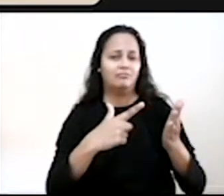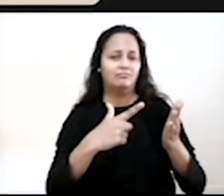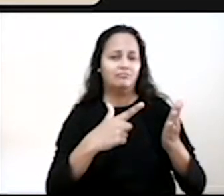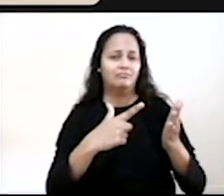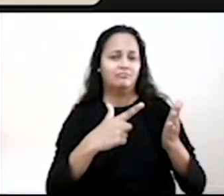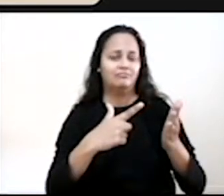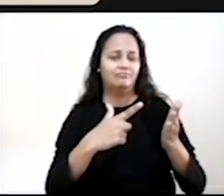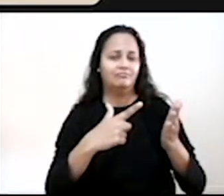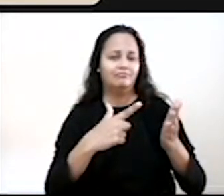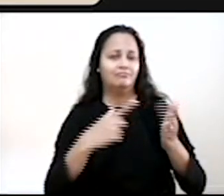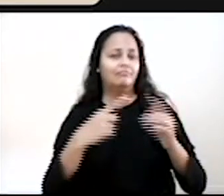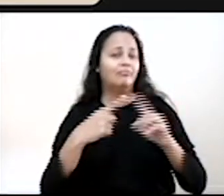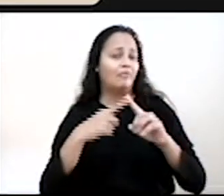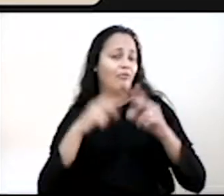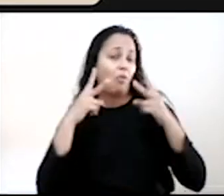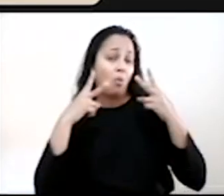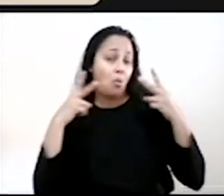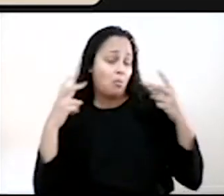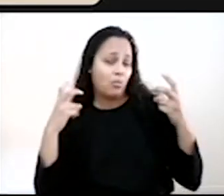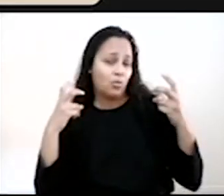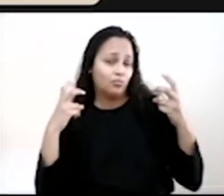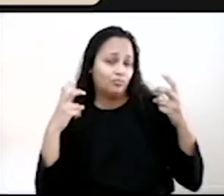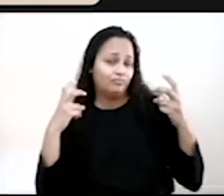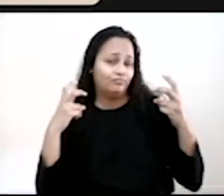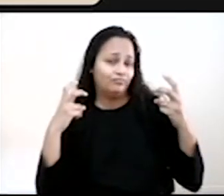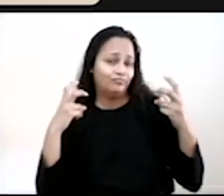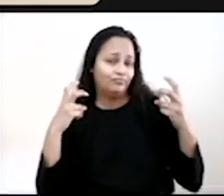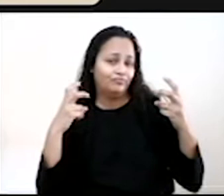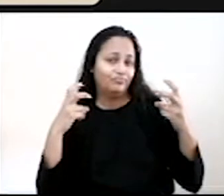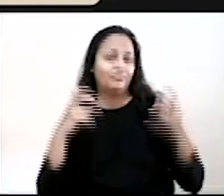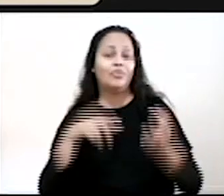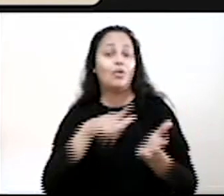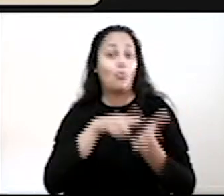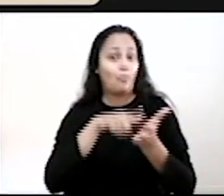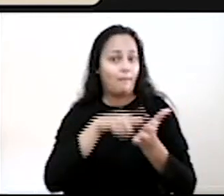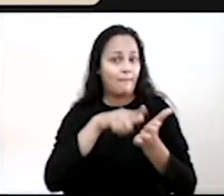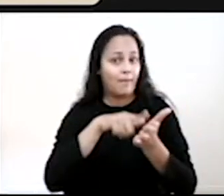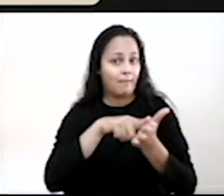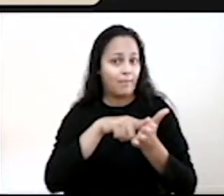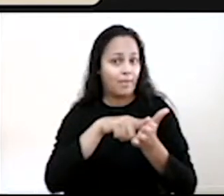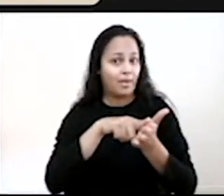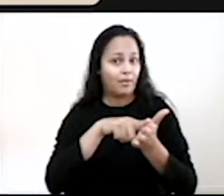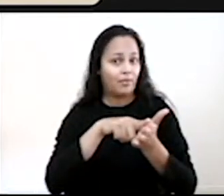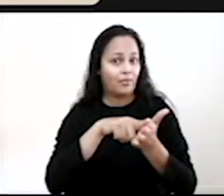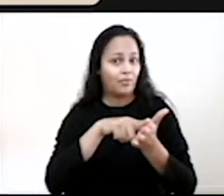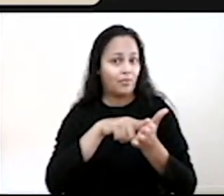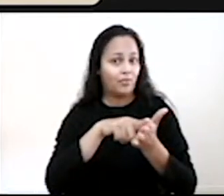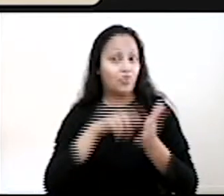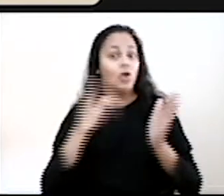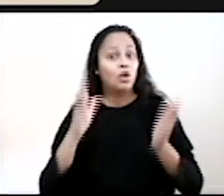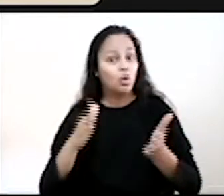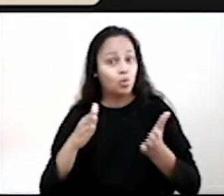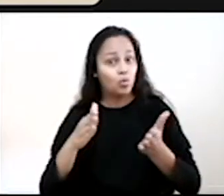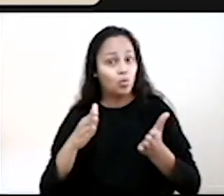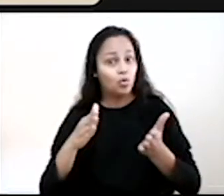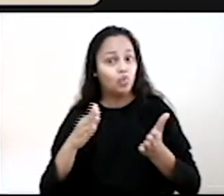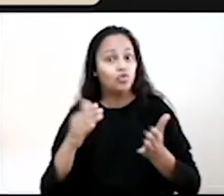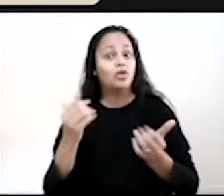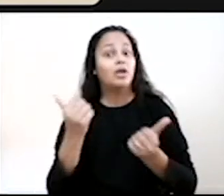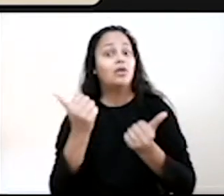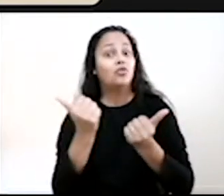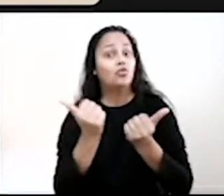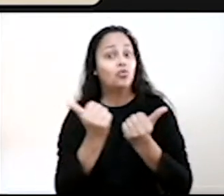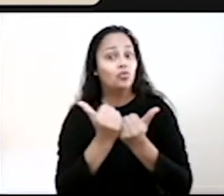de jornal. O jornal mais comum, antigamente, que era o impresso, o jornal físico, hoje em dia ele está sendo